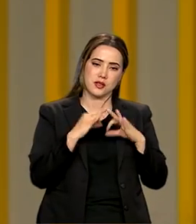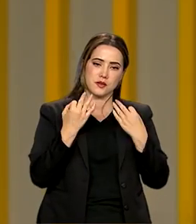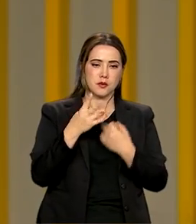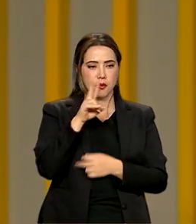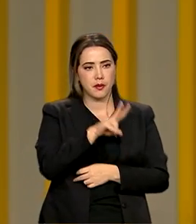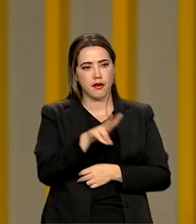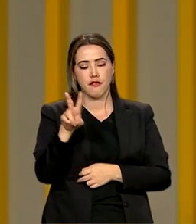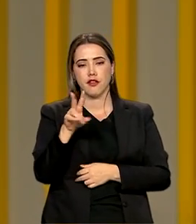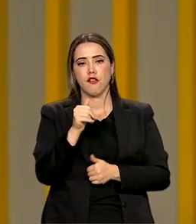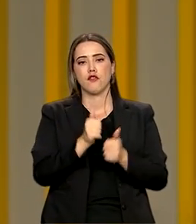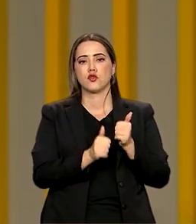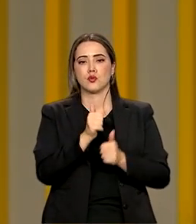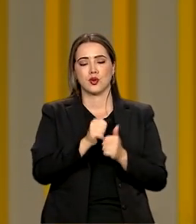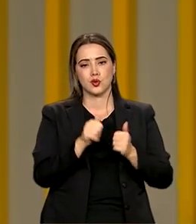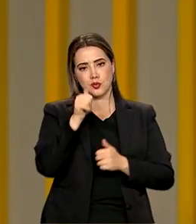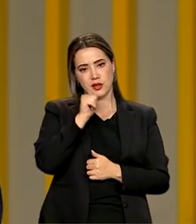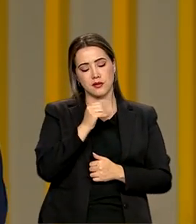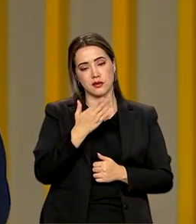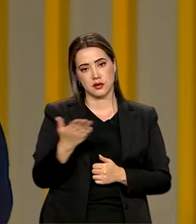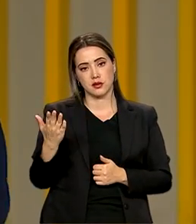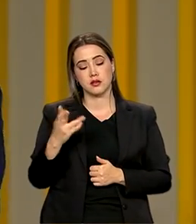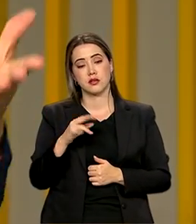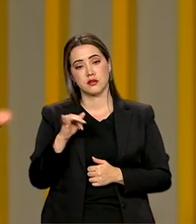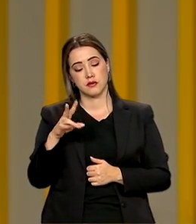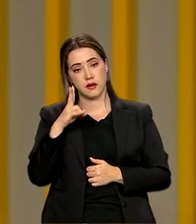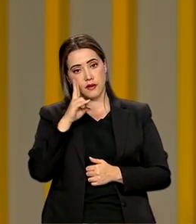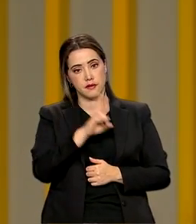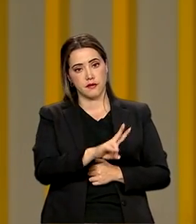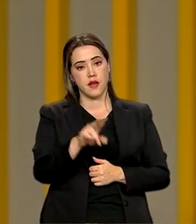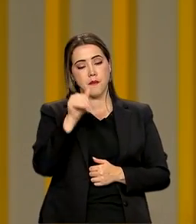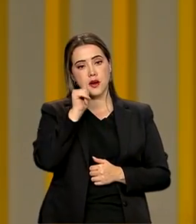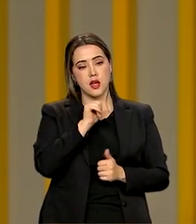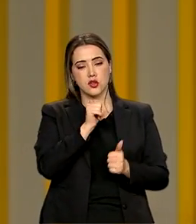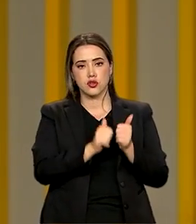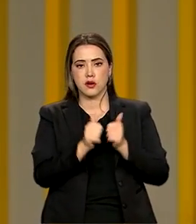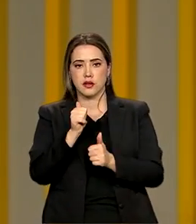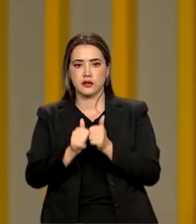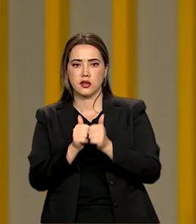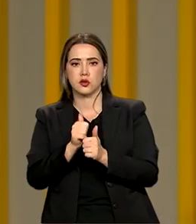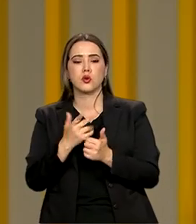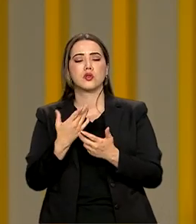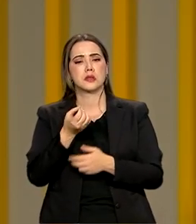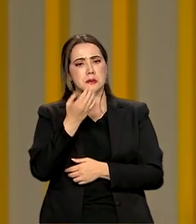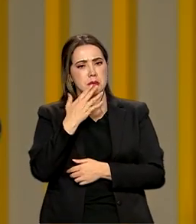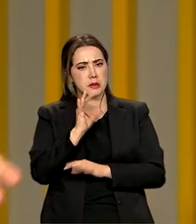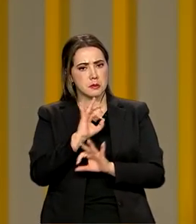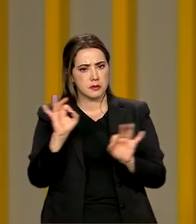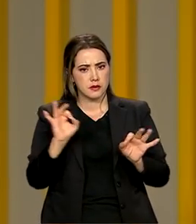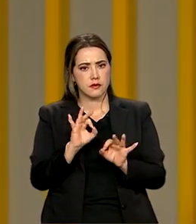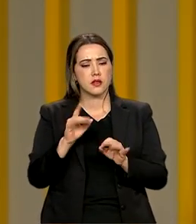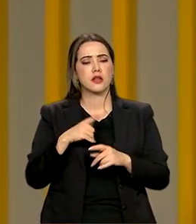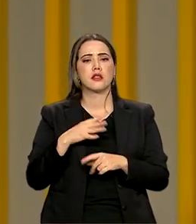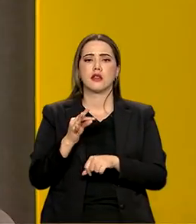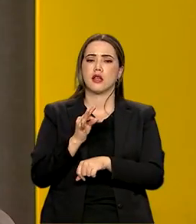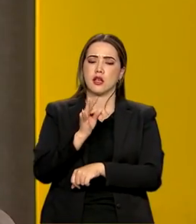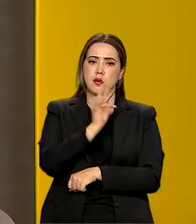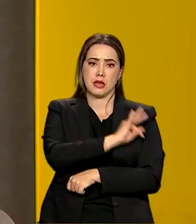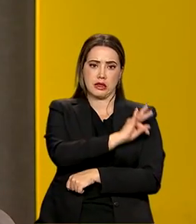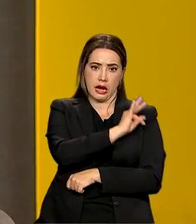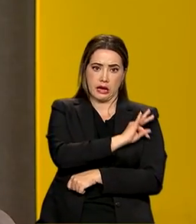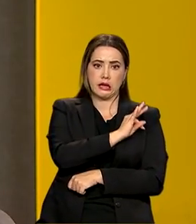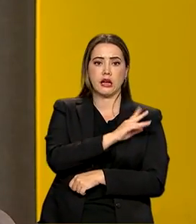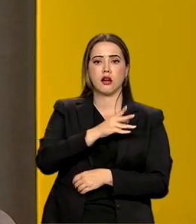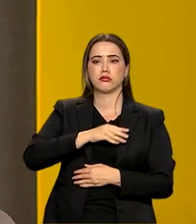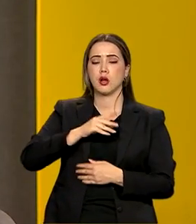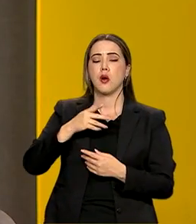verem o futebol feminino. E aí vão ver jogadoras que estão jogando muito bem, que tem uma técnica mulher, que tem